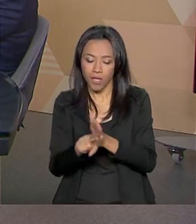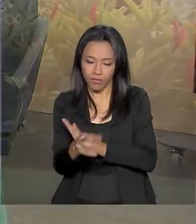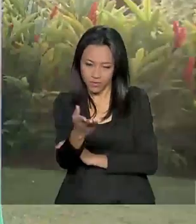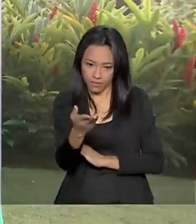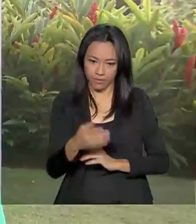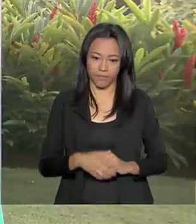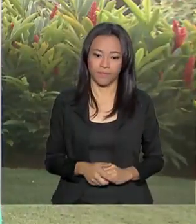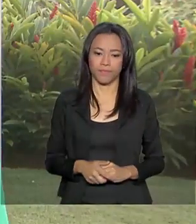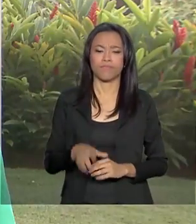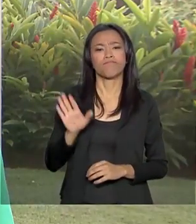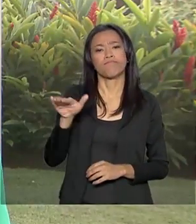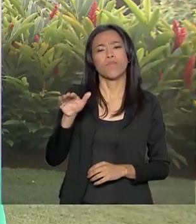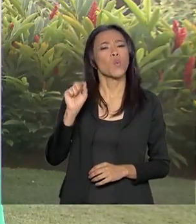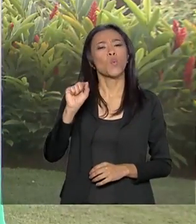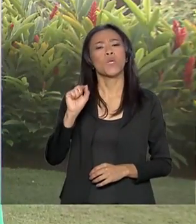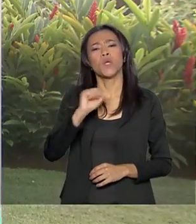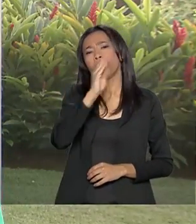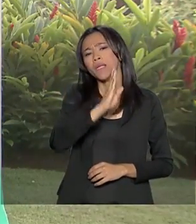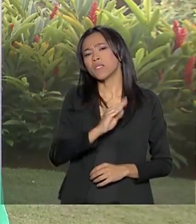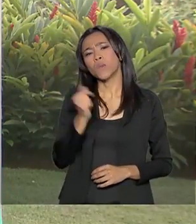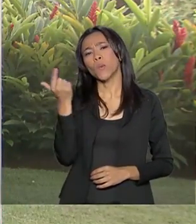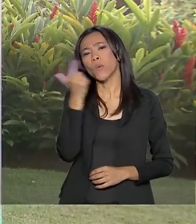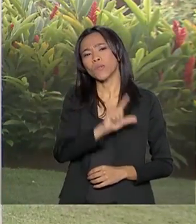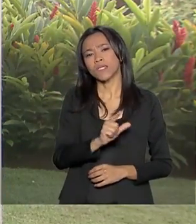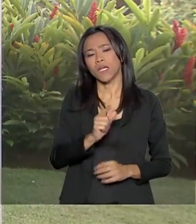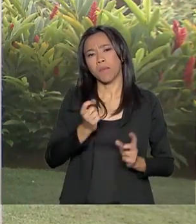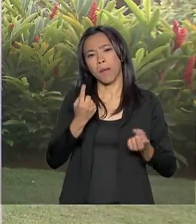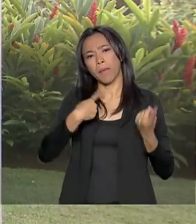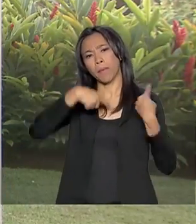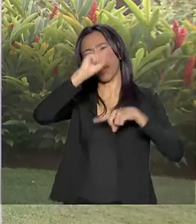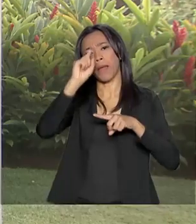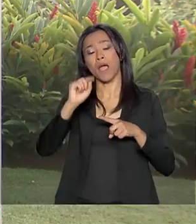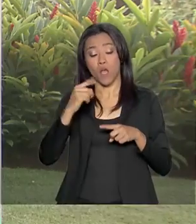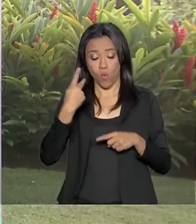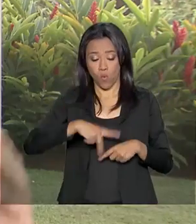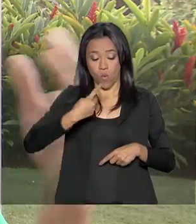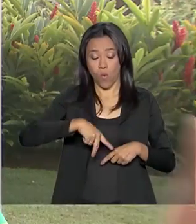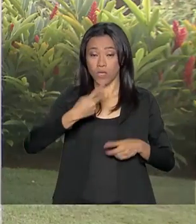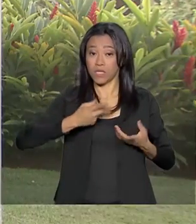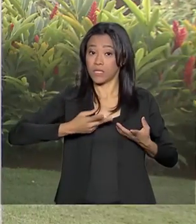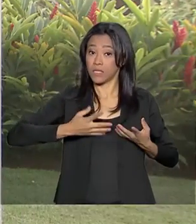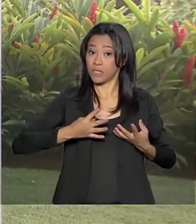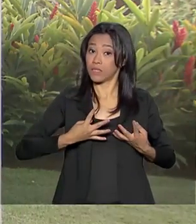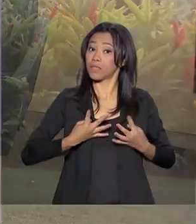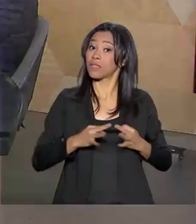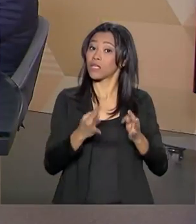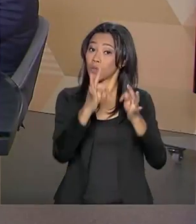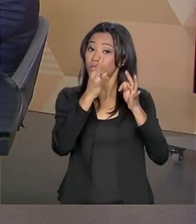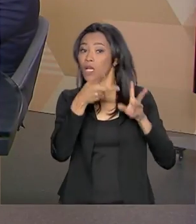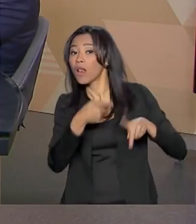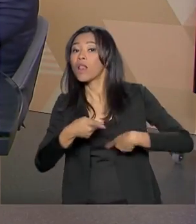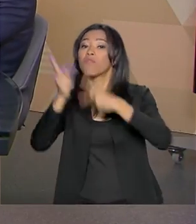O que o Brasil ganha com a transferência das nossas tecnologias para países mais pobres?